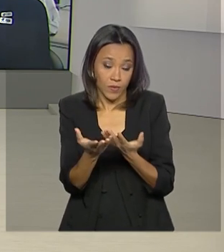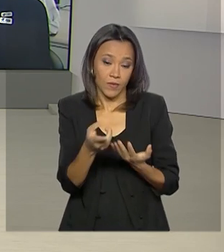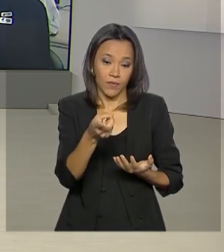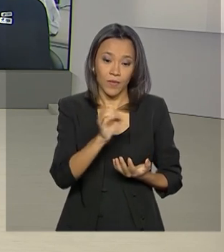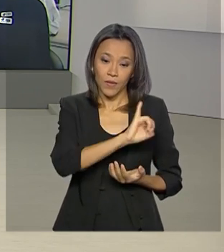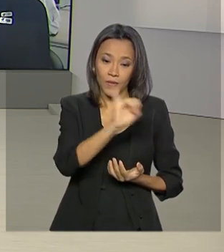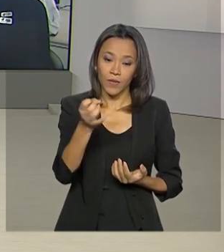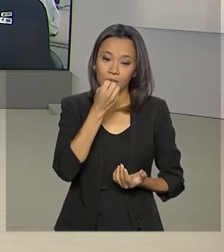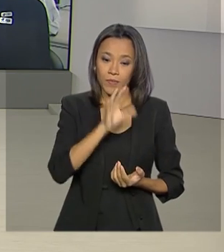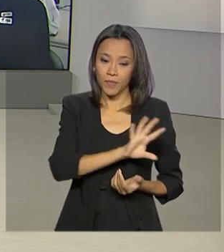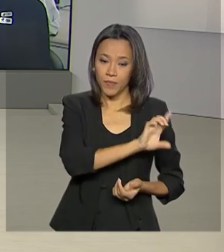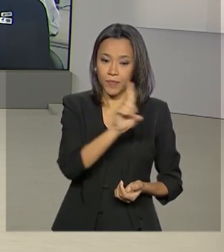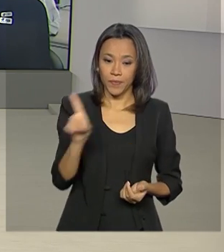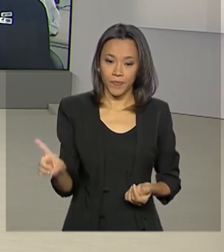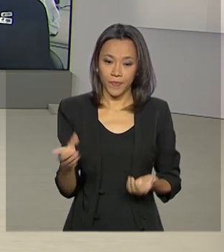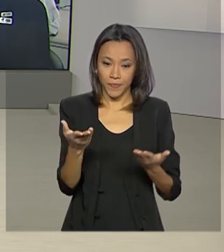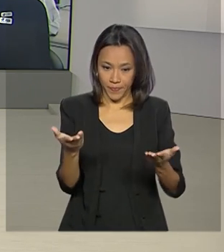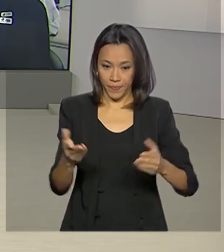Alessandra, bom dia para você.